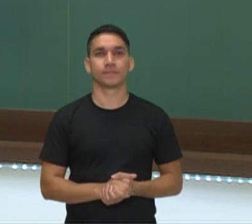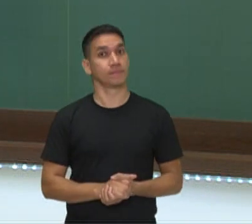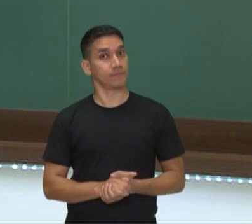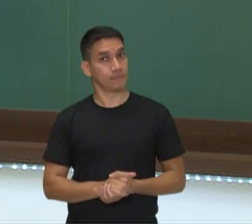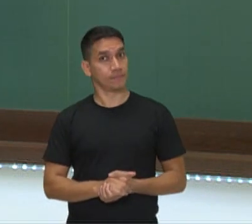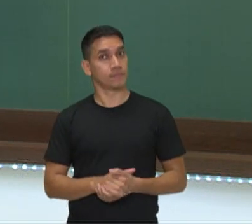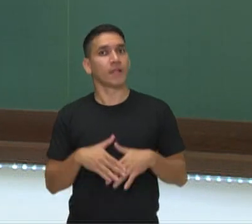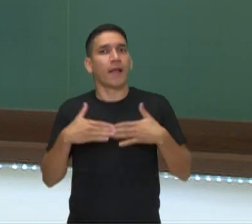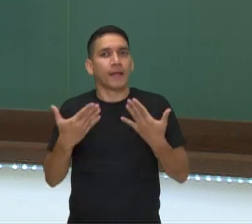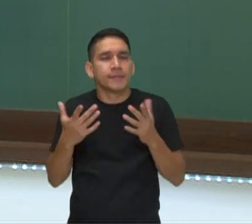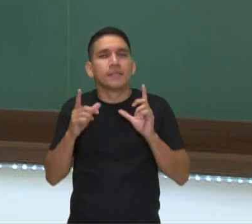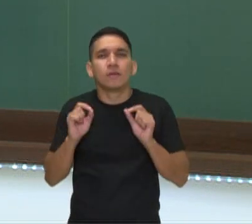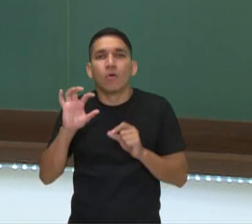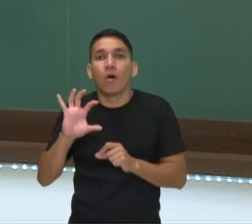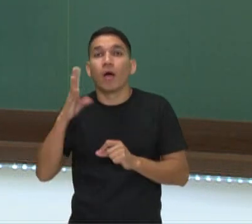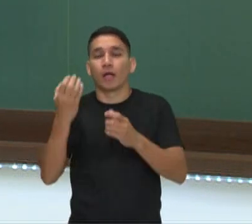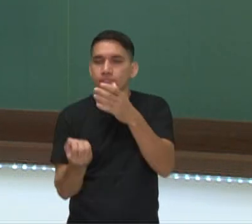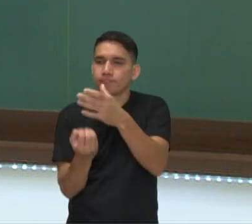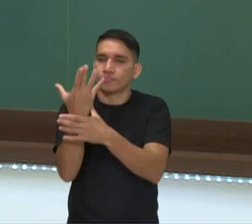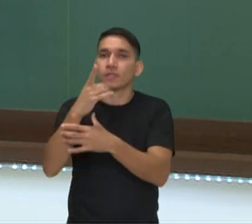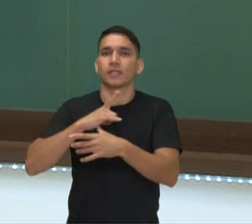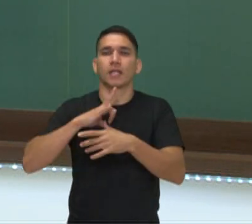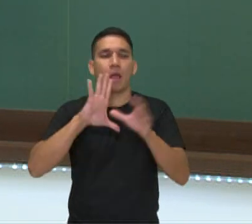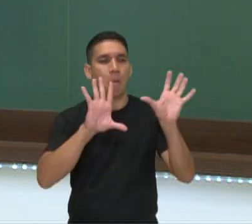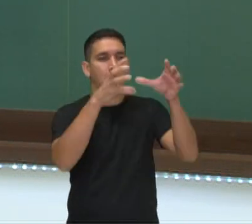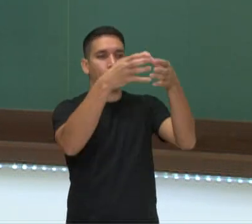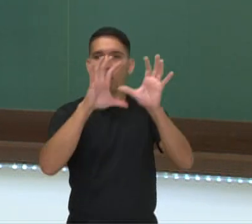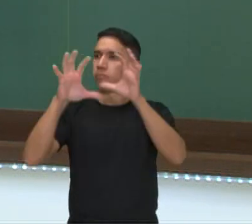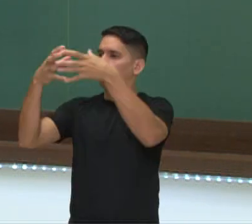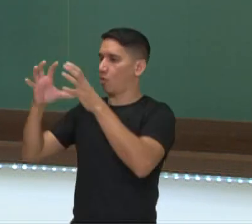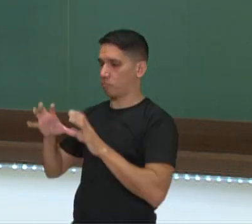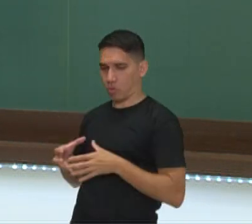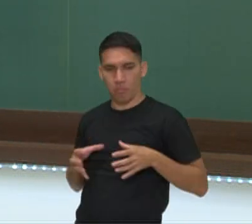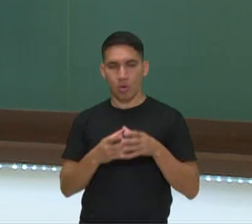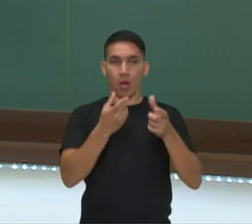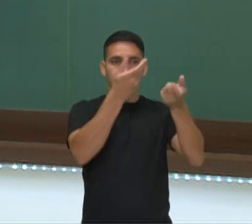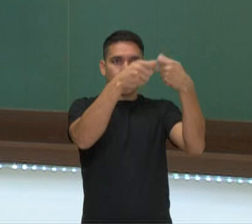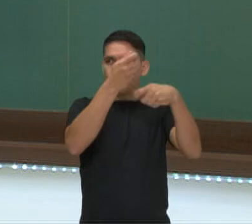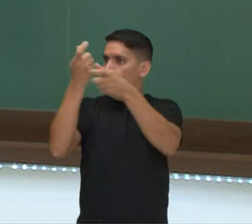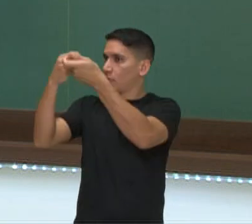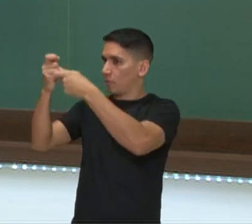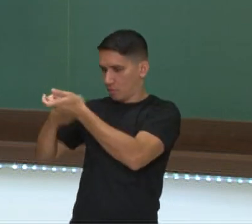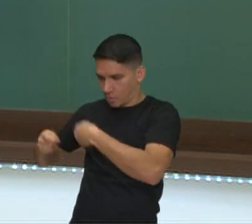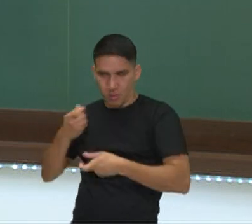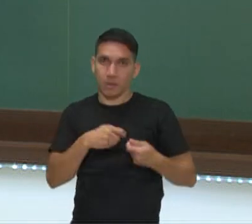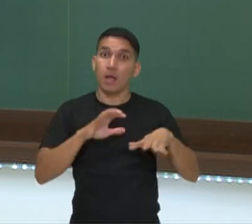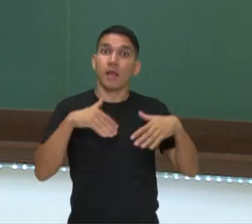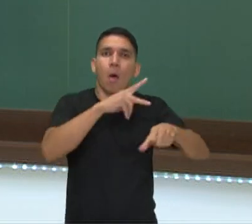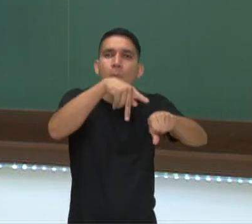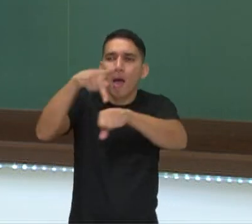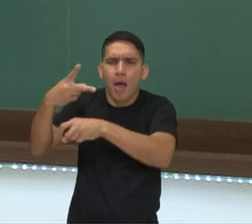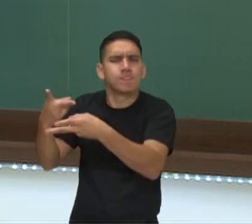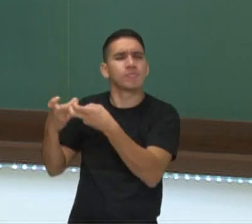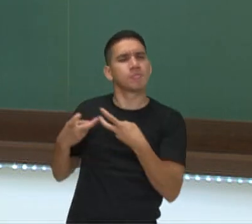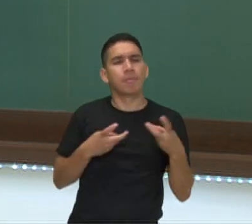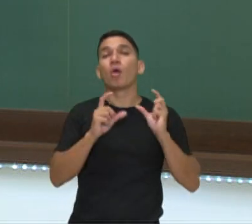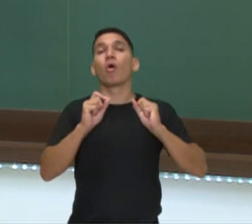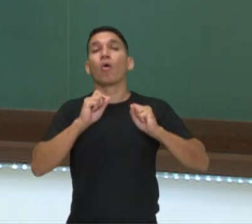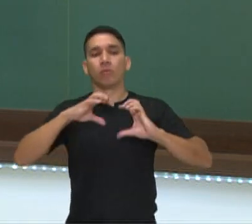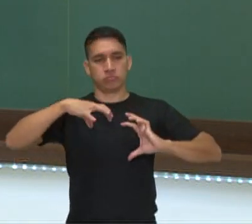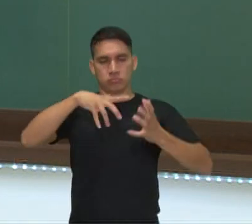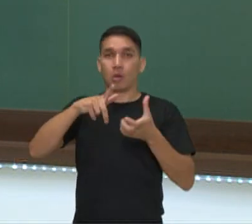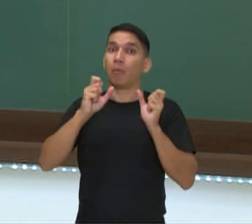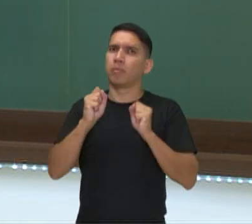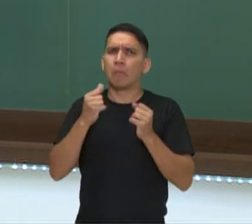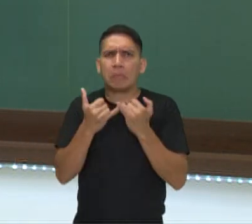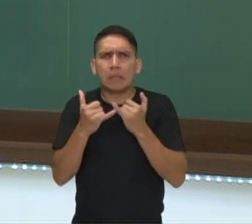Com isso, então, surgem os blocos econômicos. Os países, observando que o mundo pode se tornar menor,